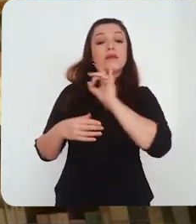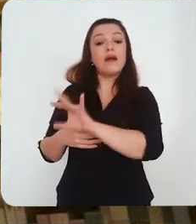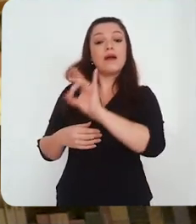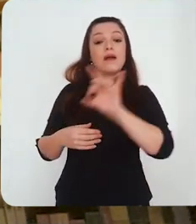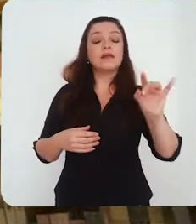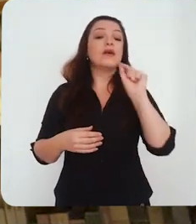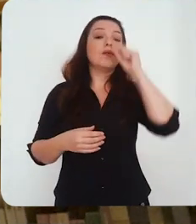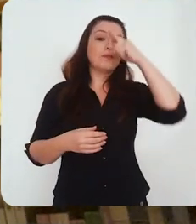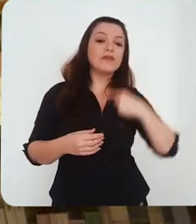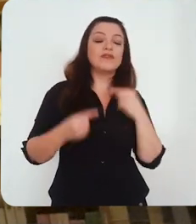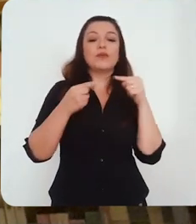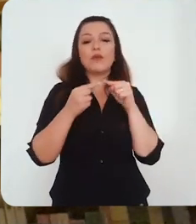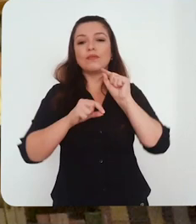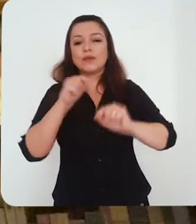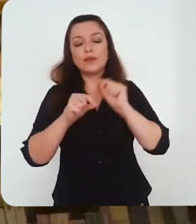colegiados, enfim,